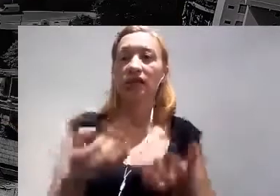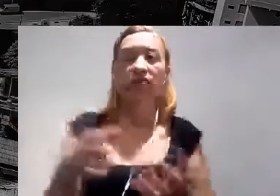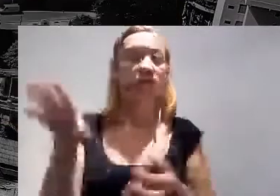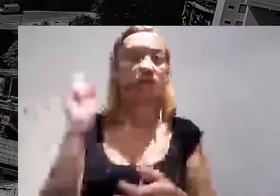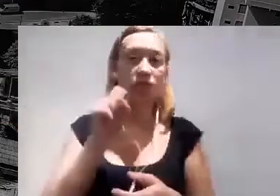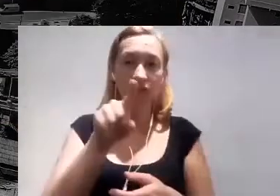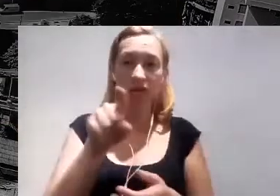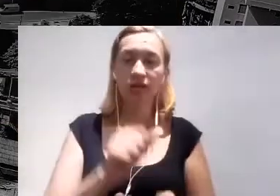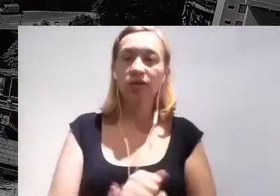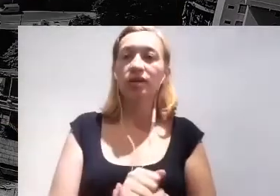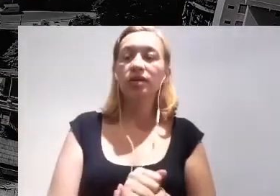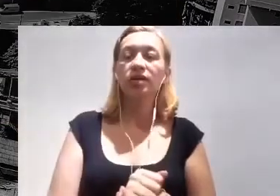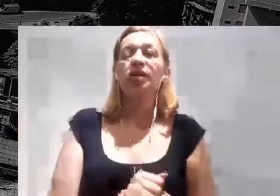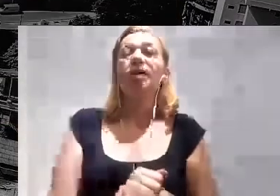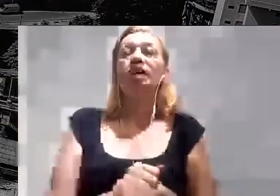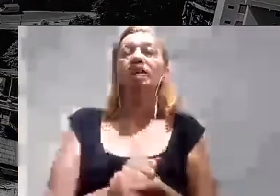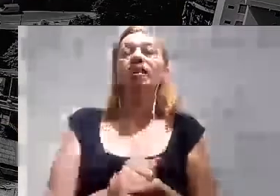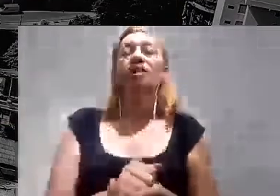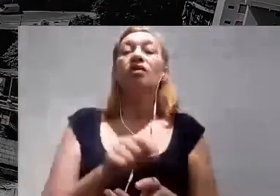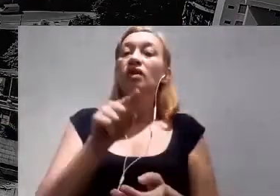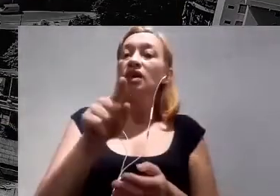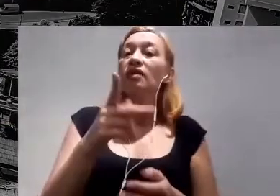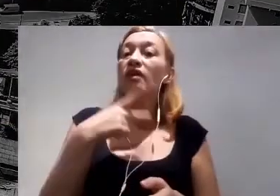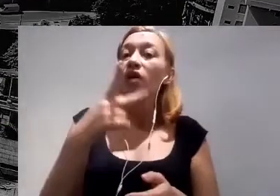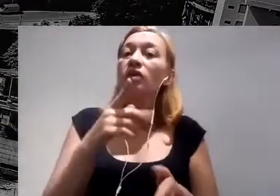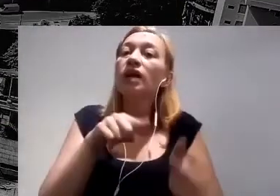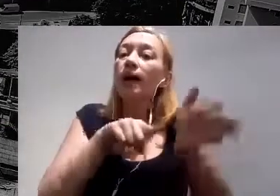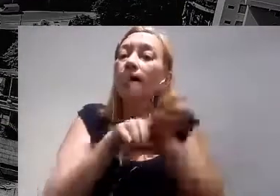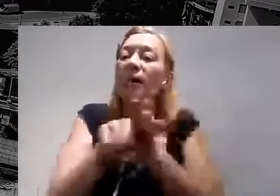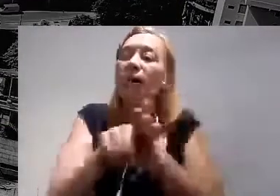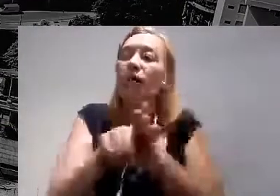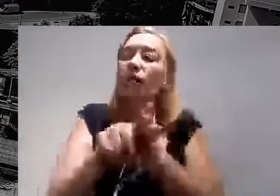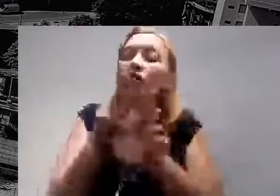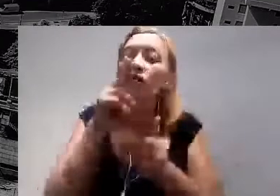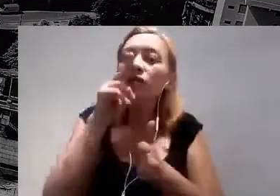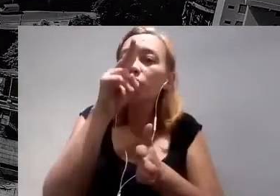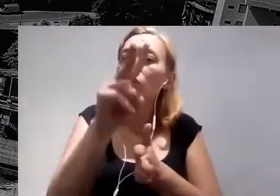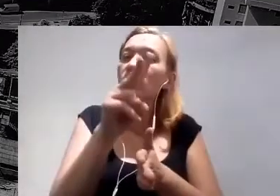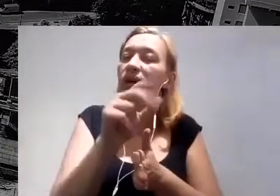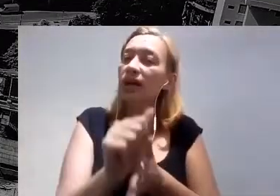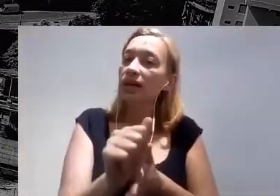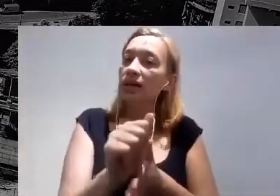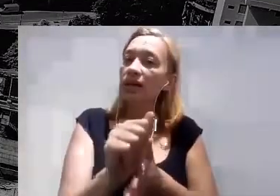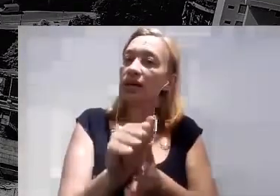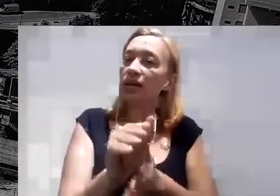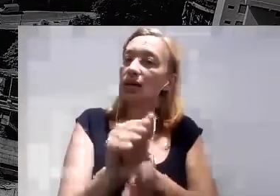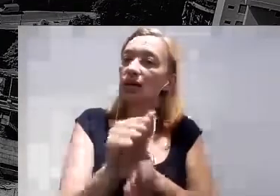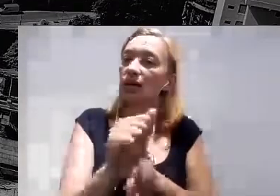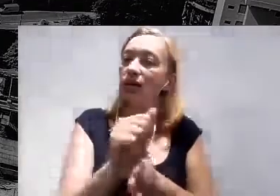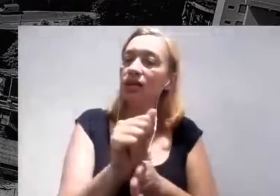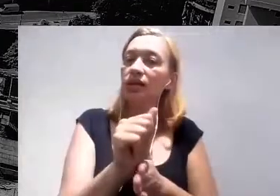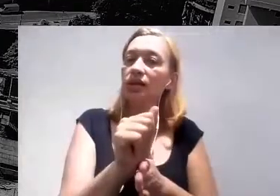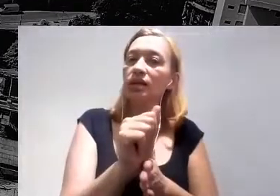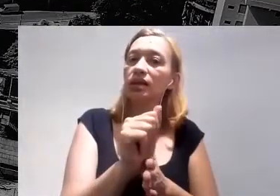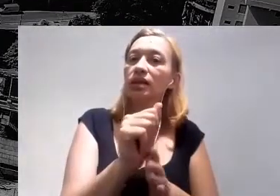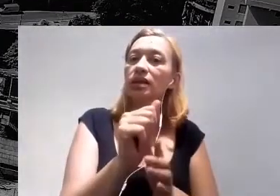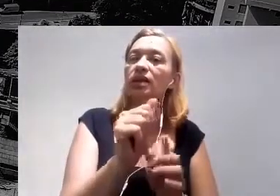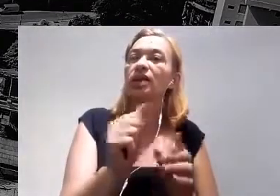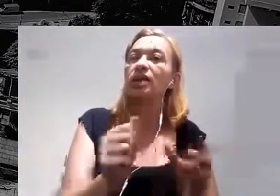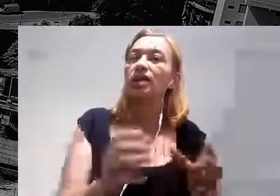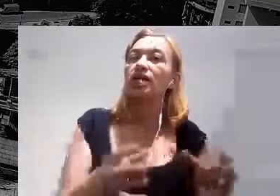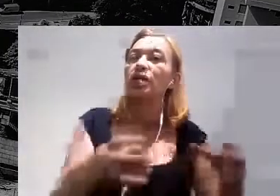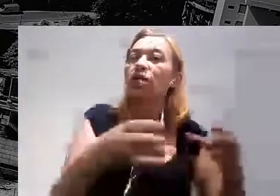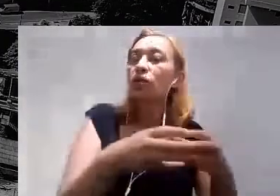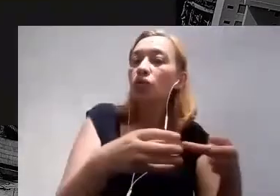Bom, Maria, você falou na pergunta de fortalecer associações e parcerias, e assim, a gente acredita que